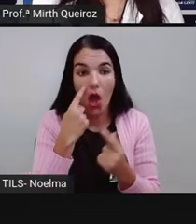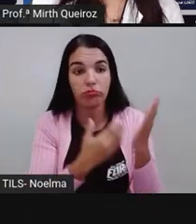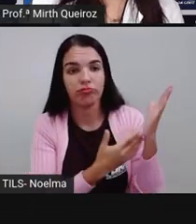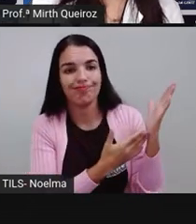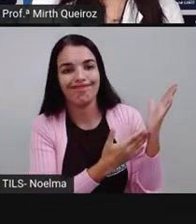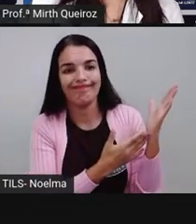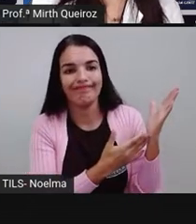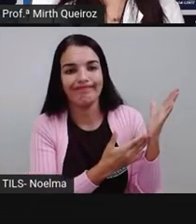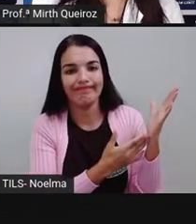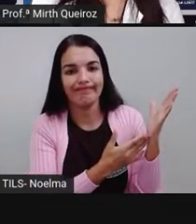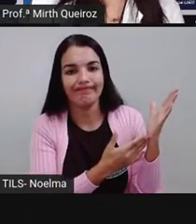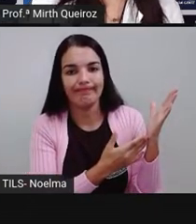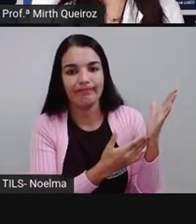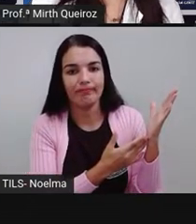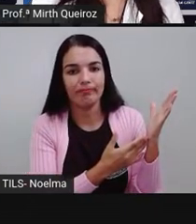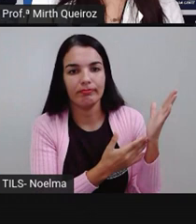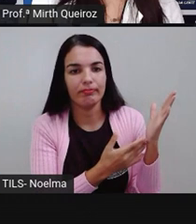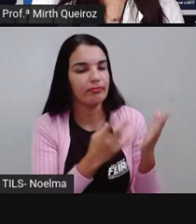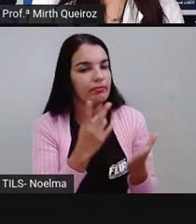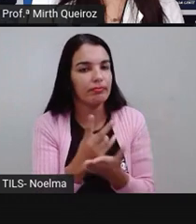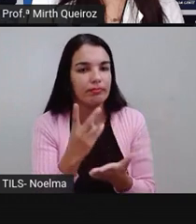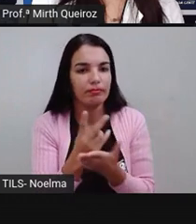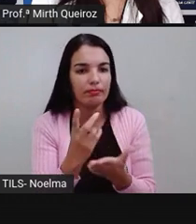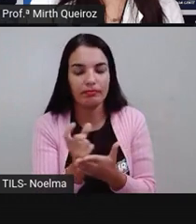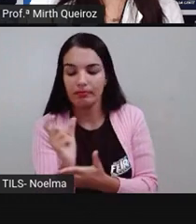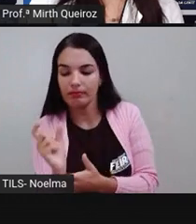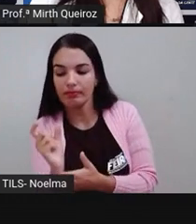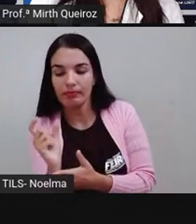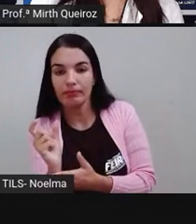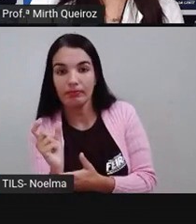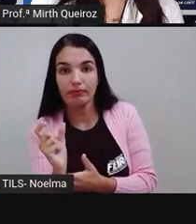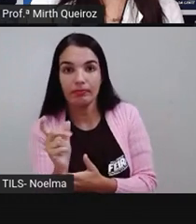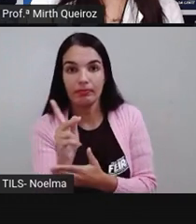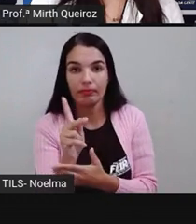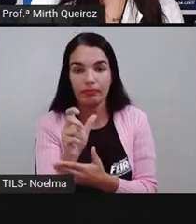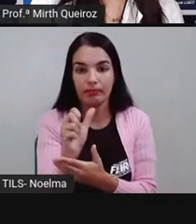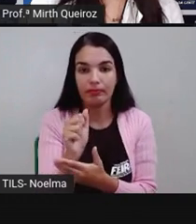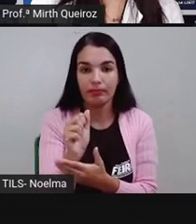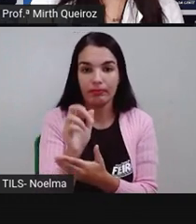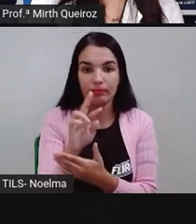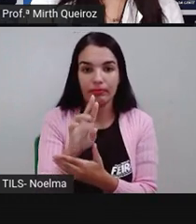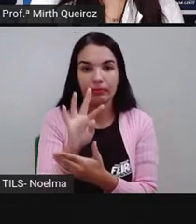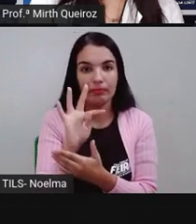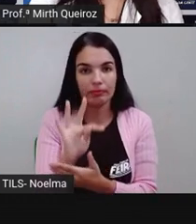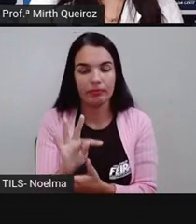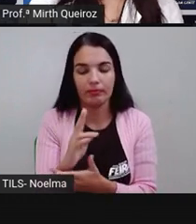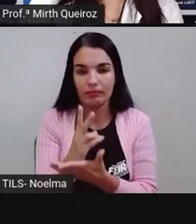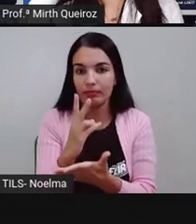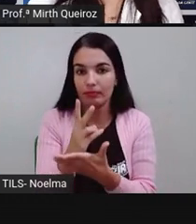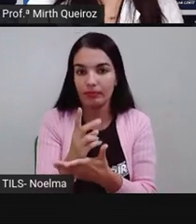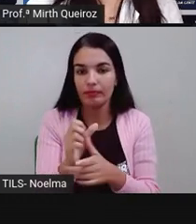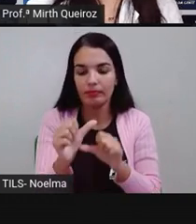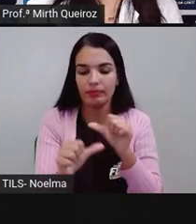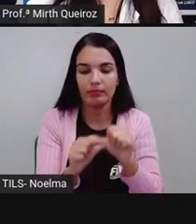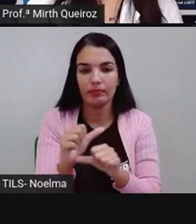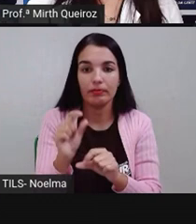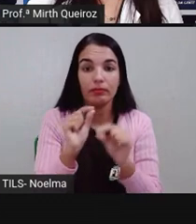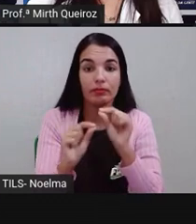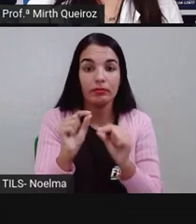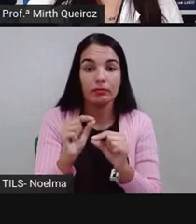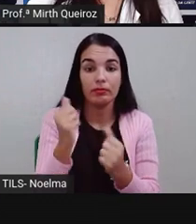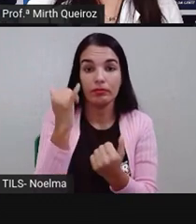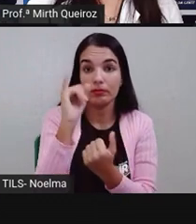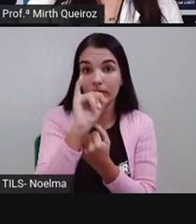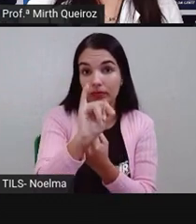a parte do radical. O I, a vogal temática, né? Que faz parte aí de IR, da terceira conjugação. O R, que é a